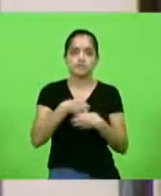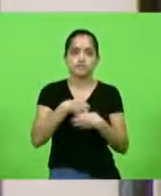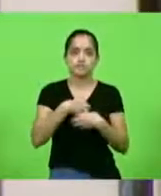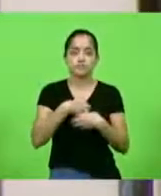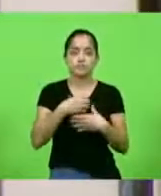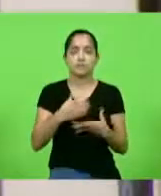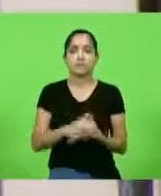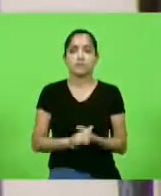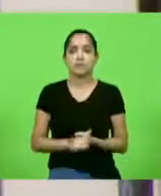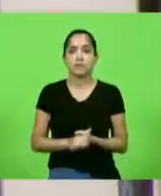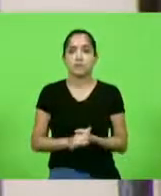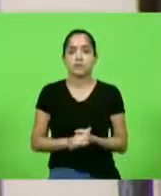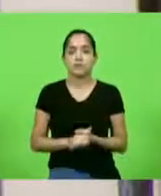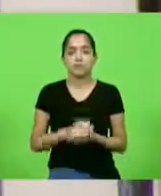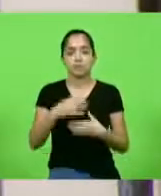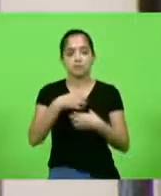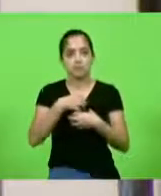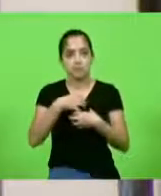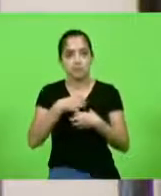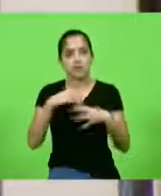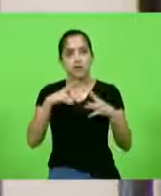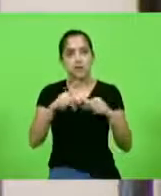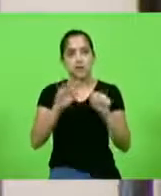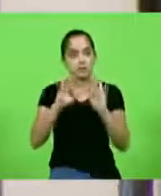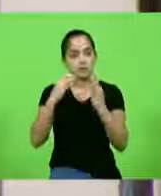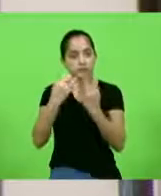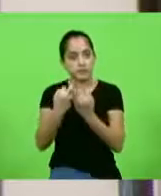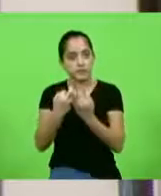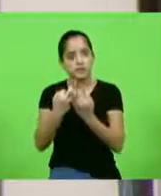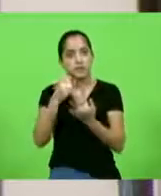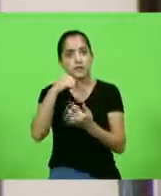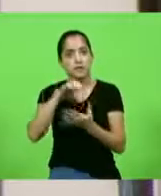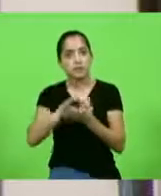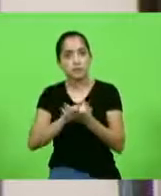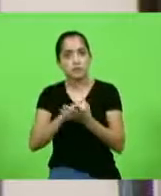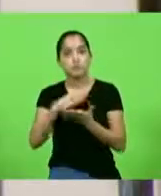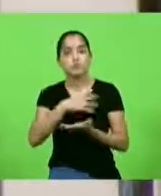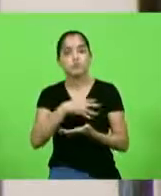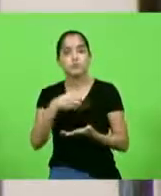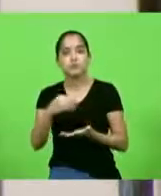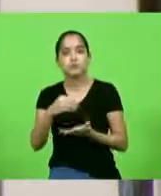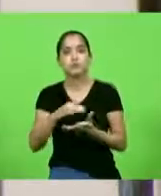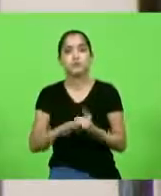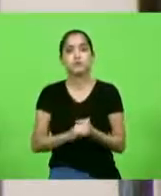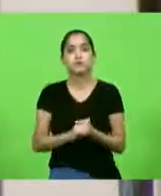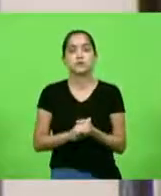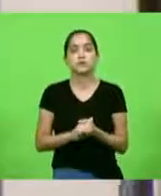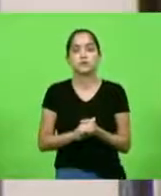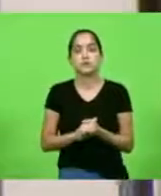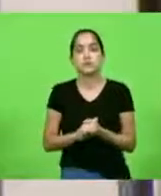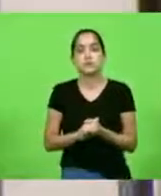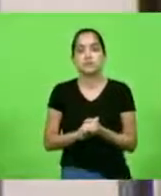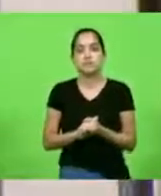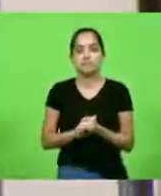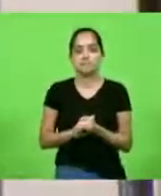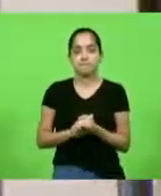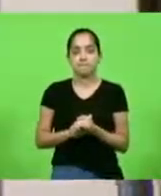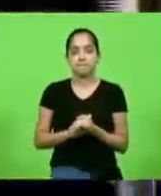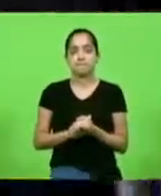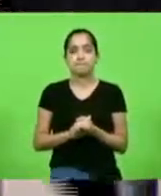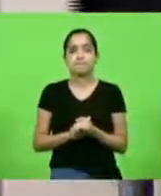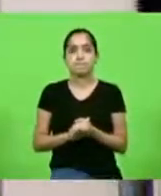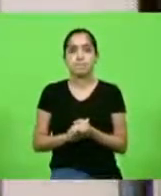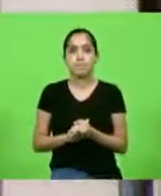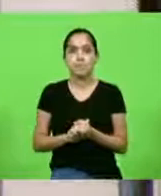externo, os meus sentimentos, a todos os familiares, sua esposa Marlise, e seus filhos, Cristiano, Beto